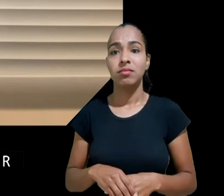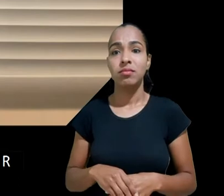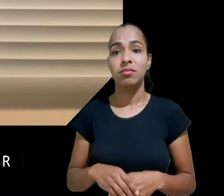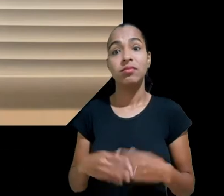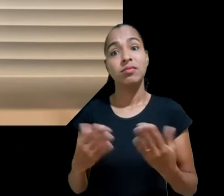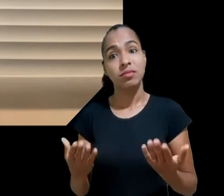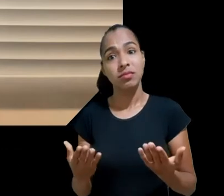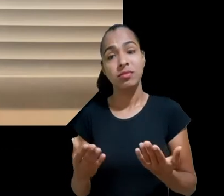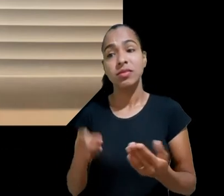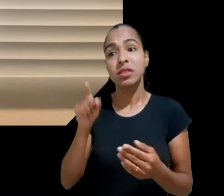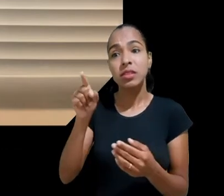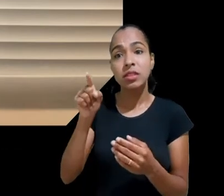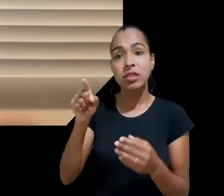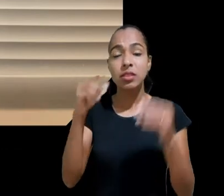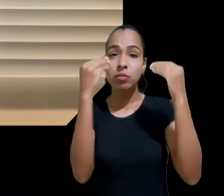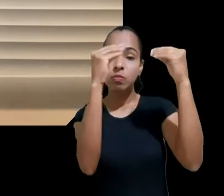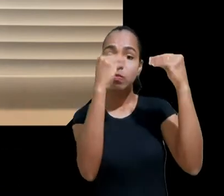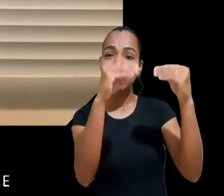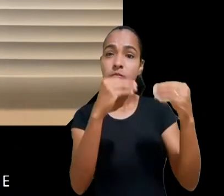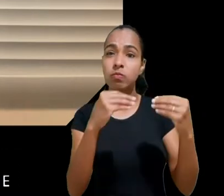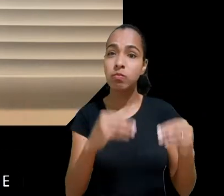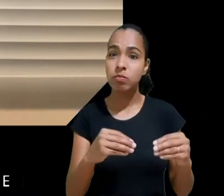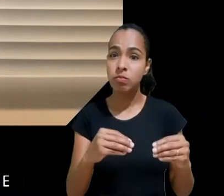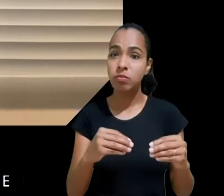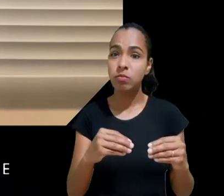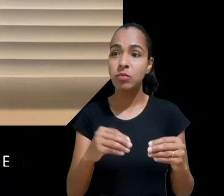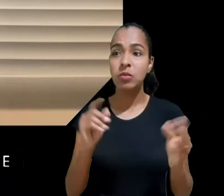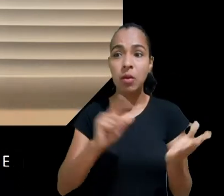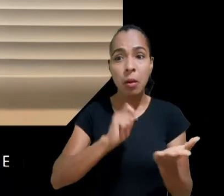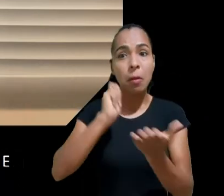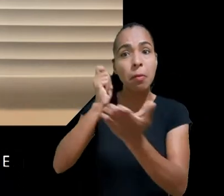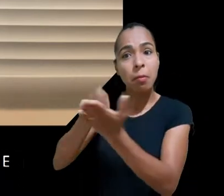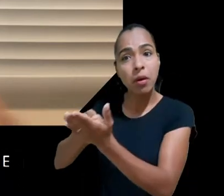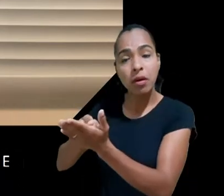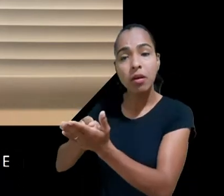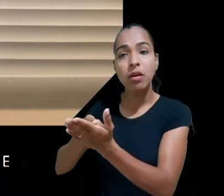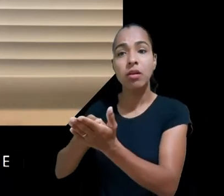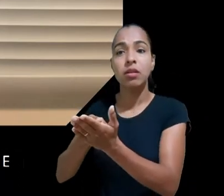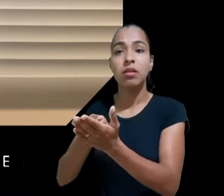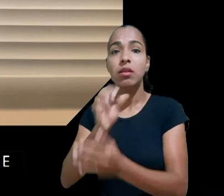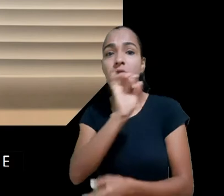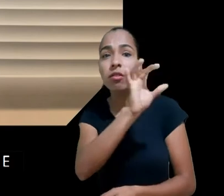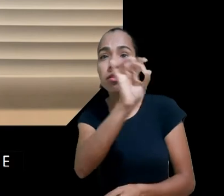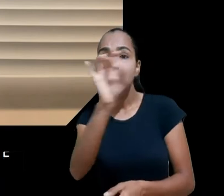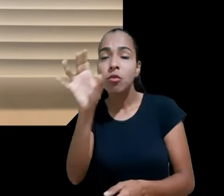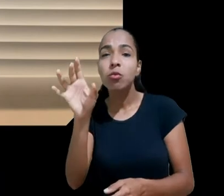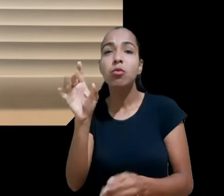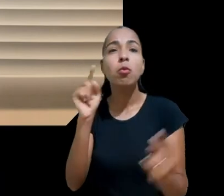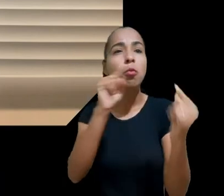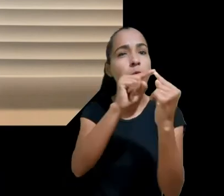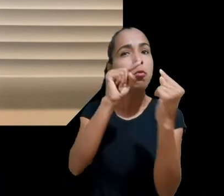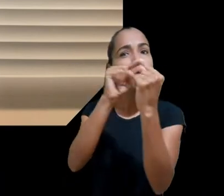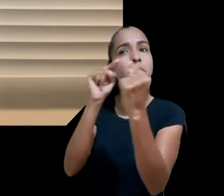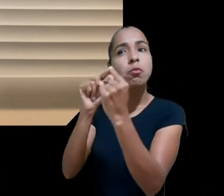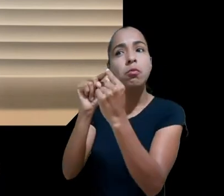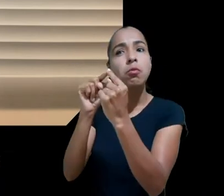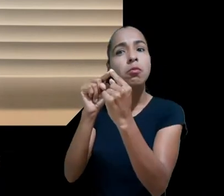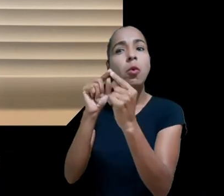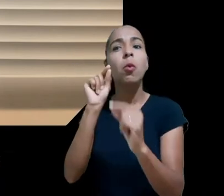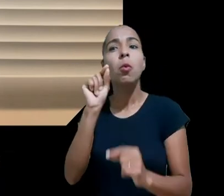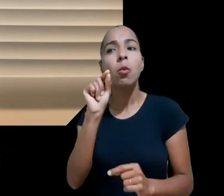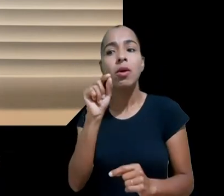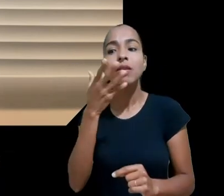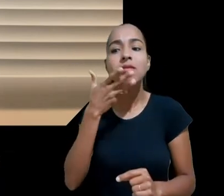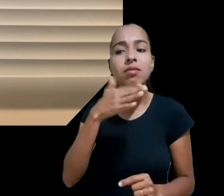selecionam, filtram e indicam que conteúdo vai chegar a cada usuário, ou seja, que conteúdo vai chegar a cada criança. A partir do